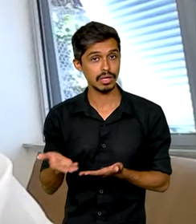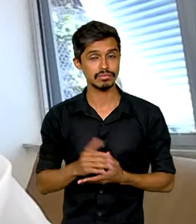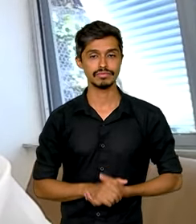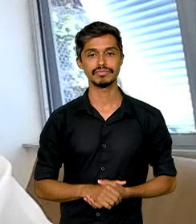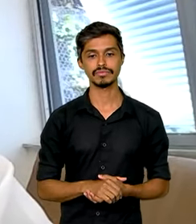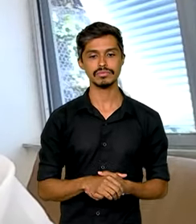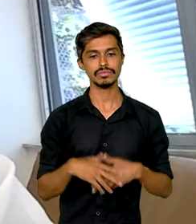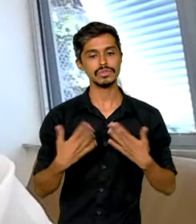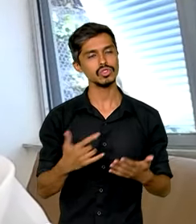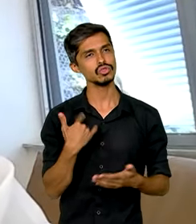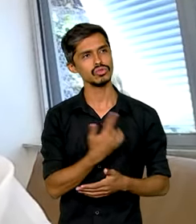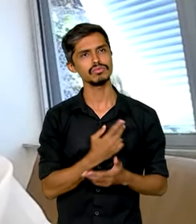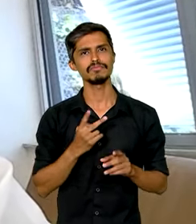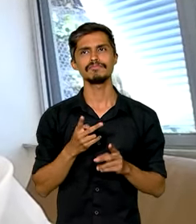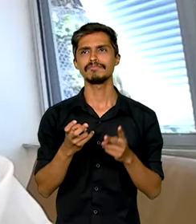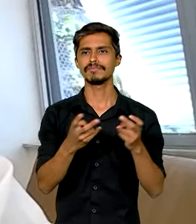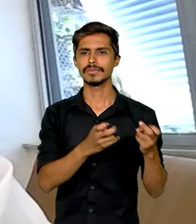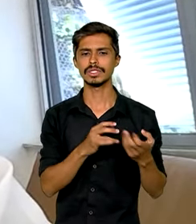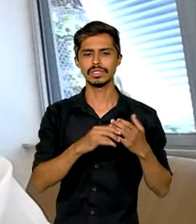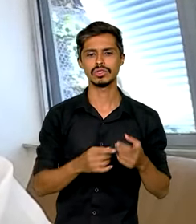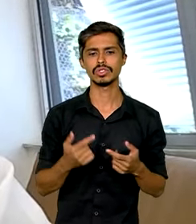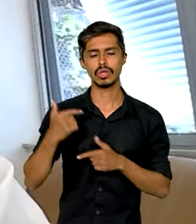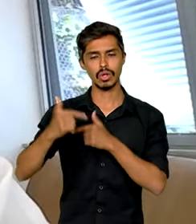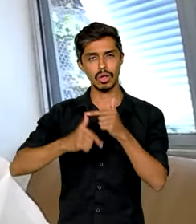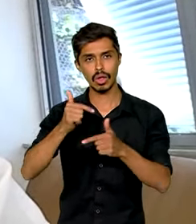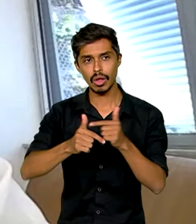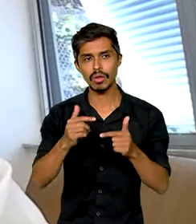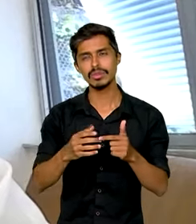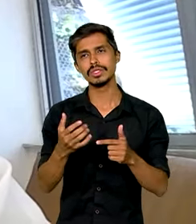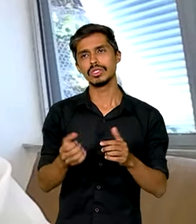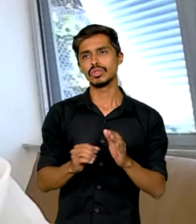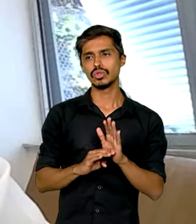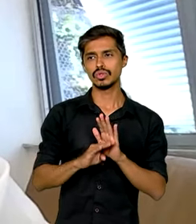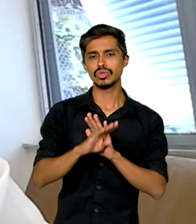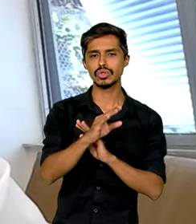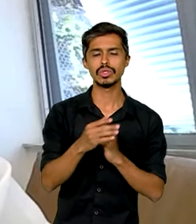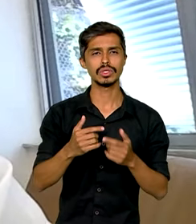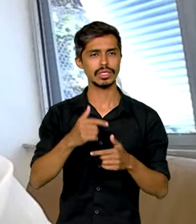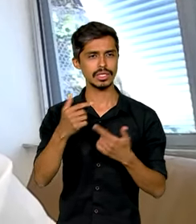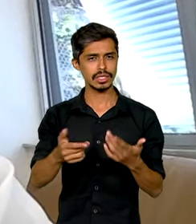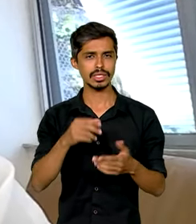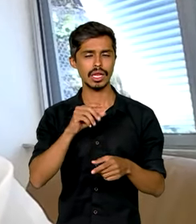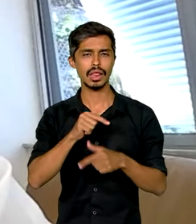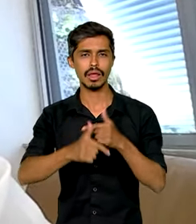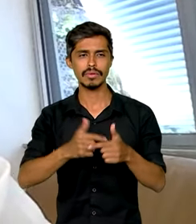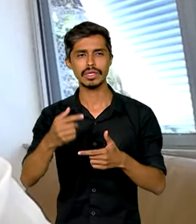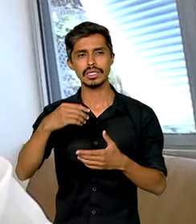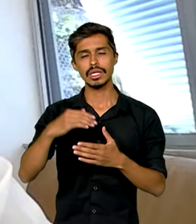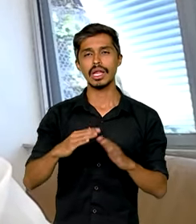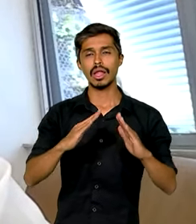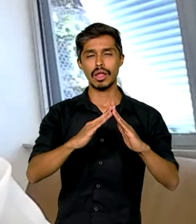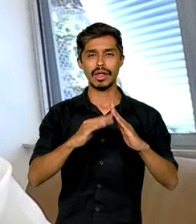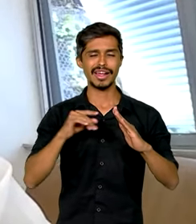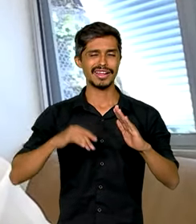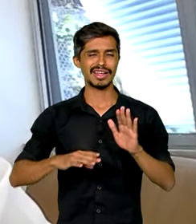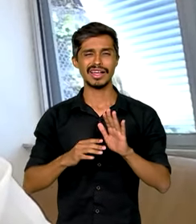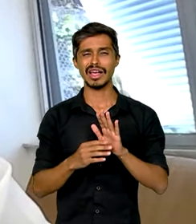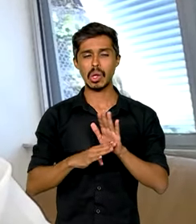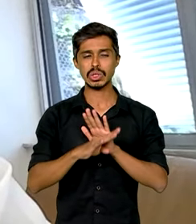estima ainda com o rendimento médio das trabalhadoras domésticas, que é o pior rendimento